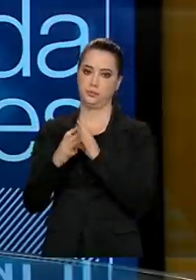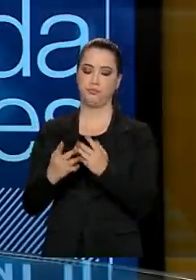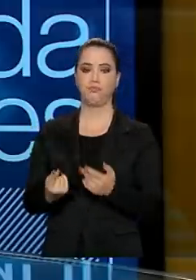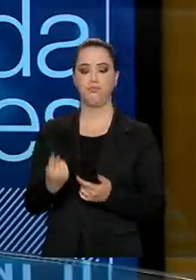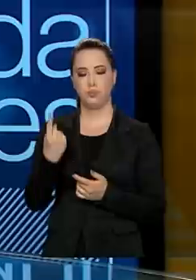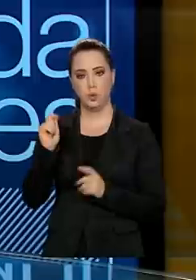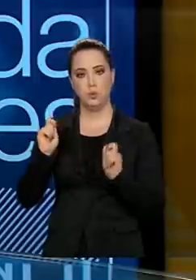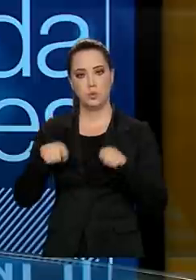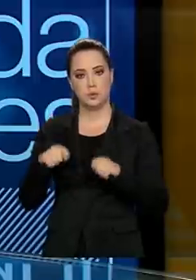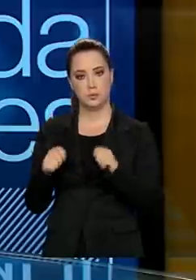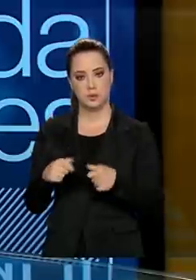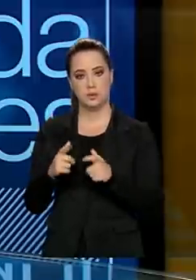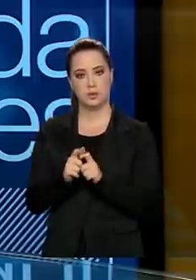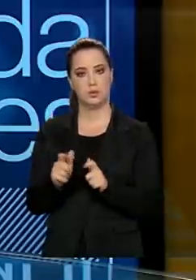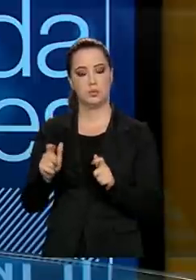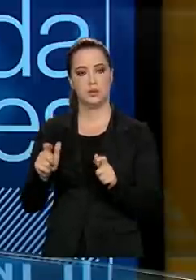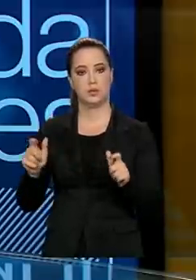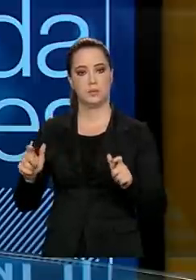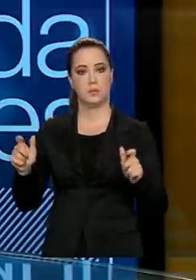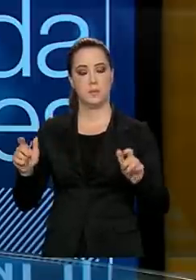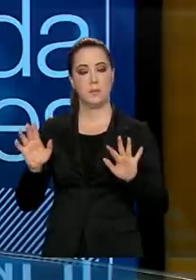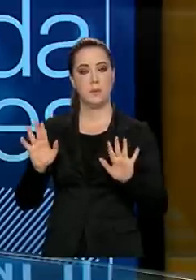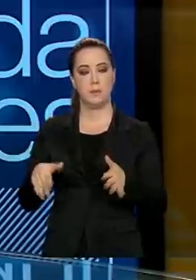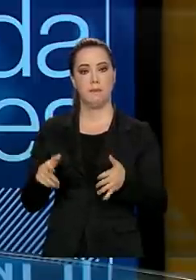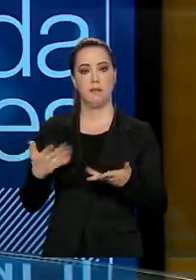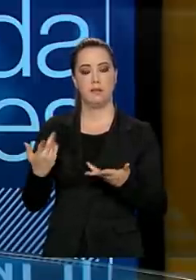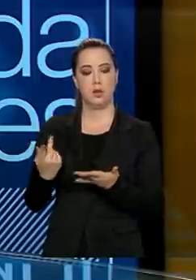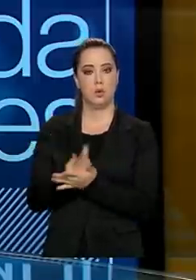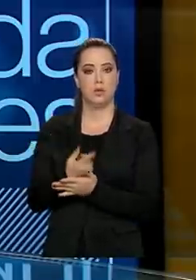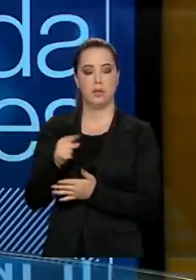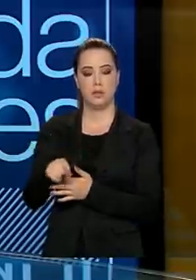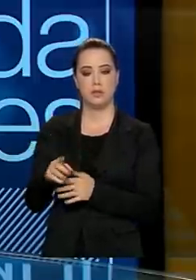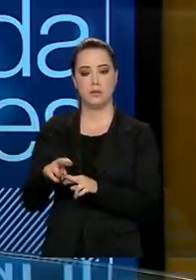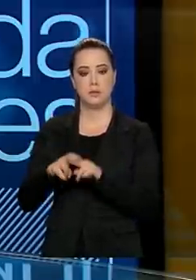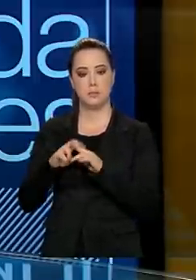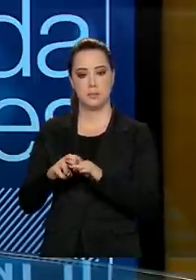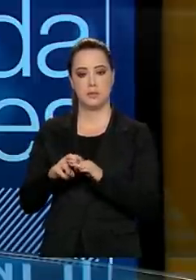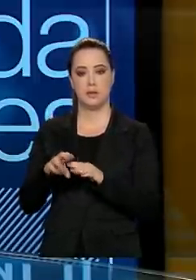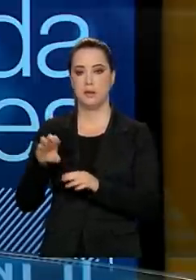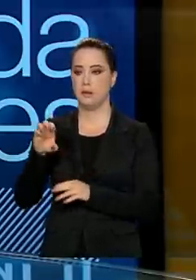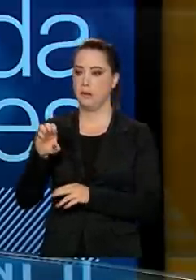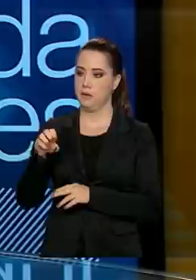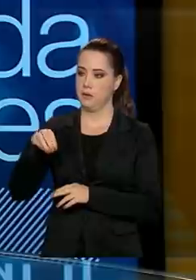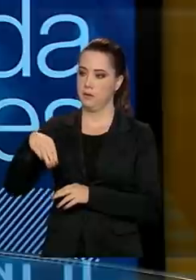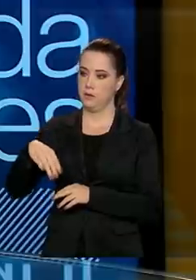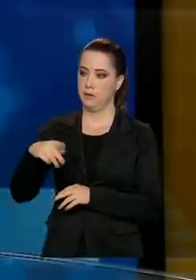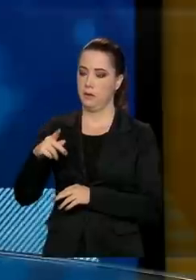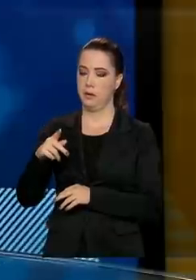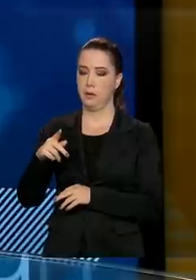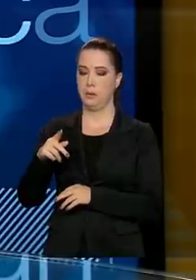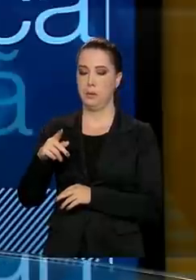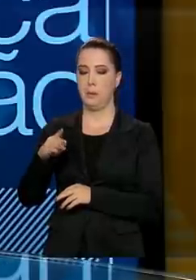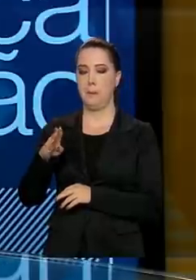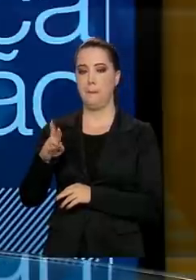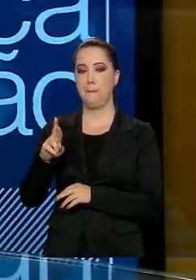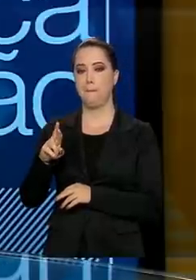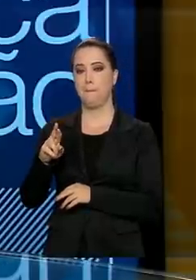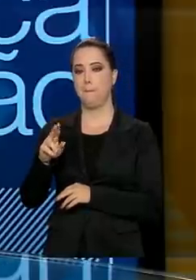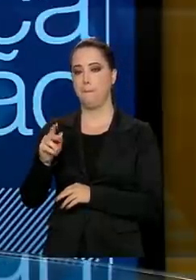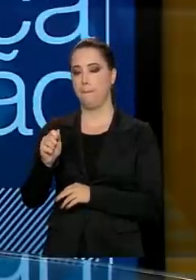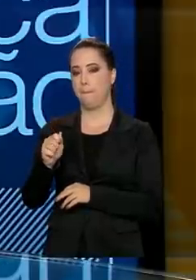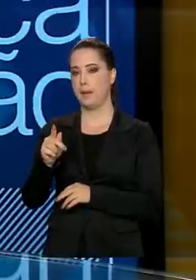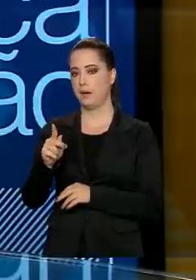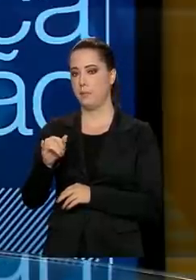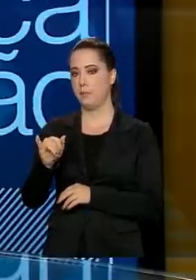forma que nós temos de ampliar isso acontece via a Embrapi. Embrapi também é uma... Uma organização